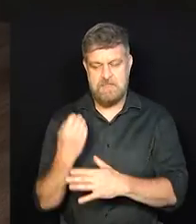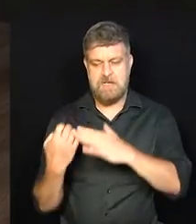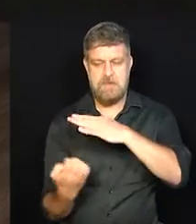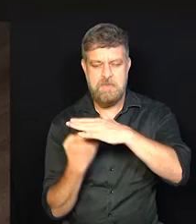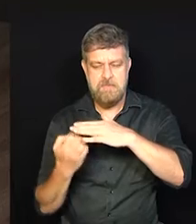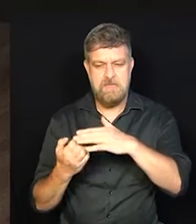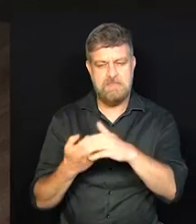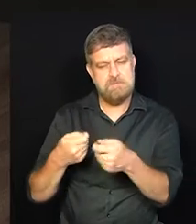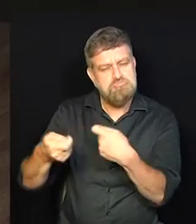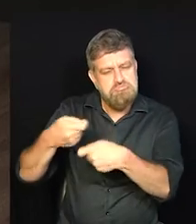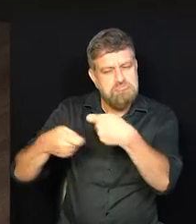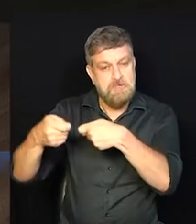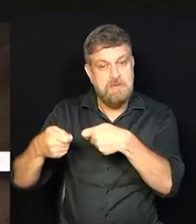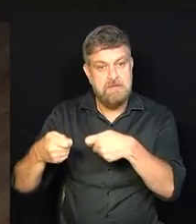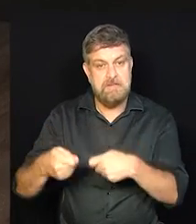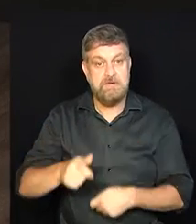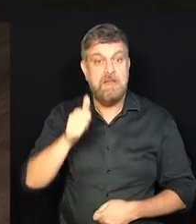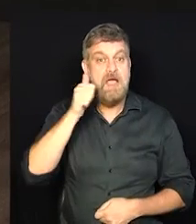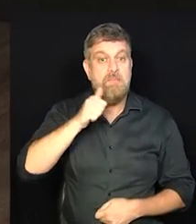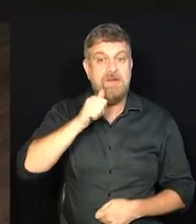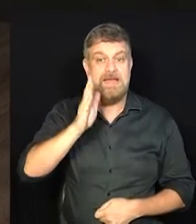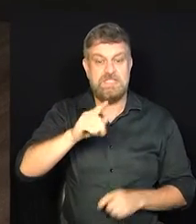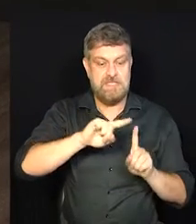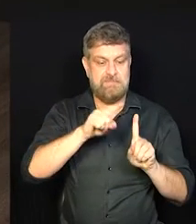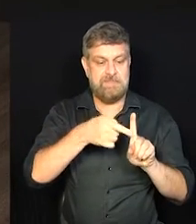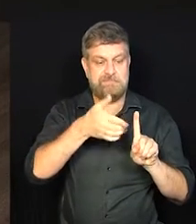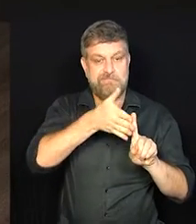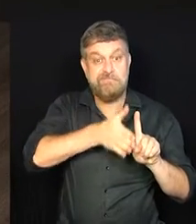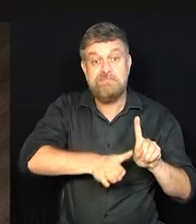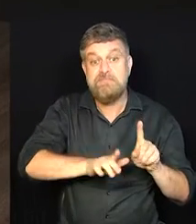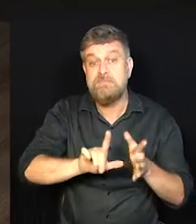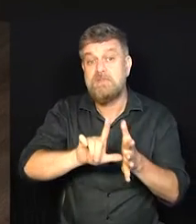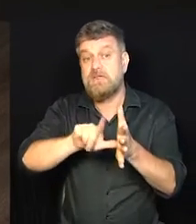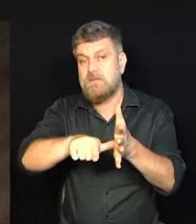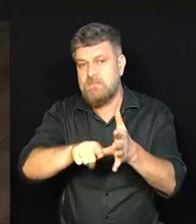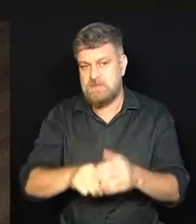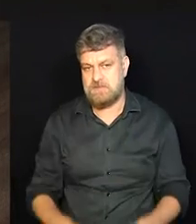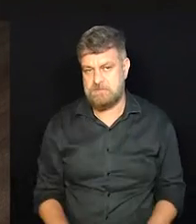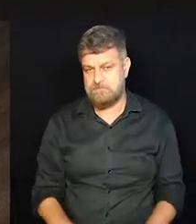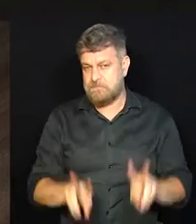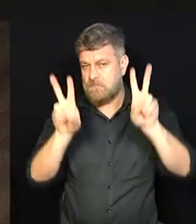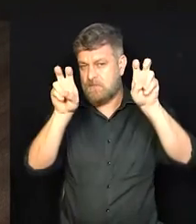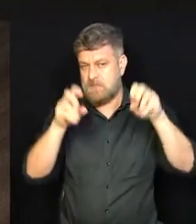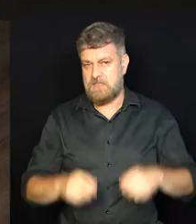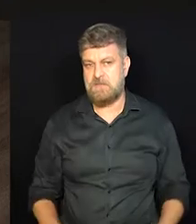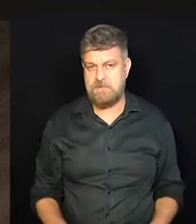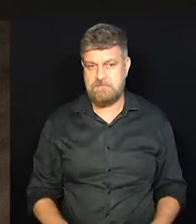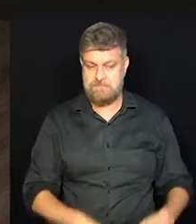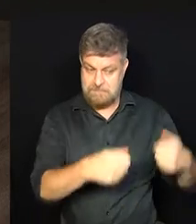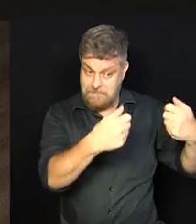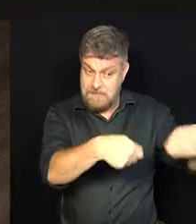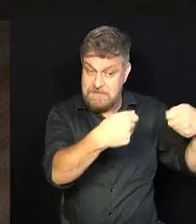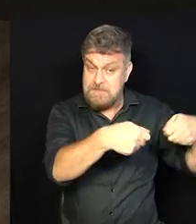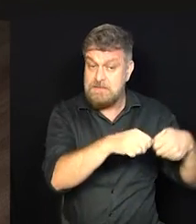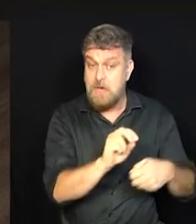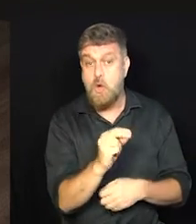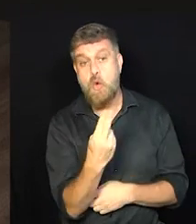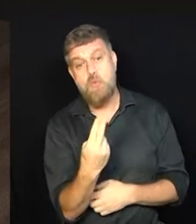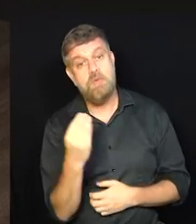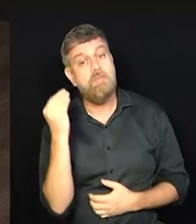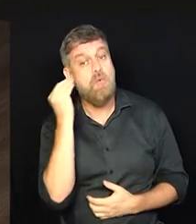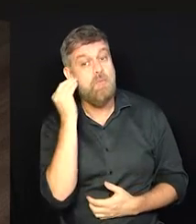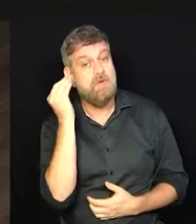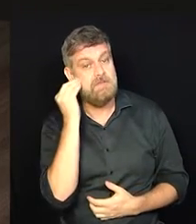Empreender após a maternidade. Será uma necessidade ou uma oportunidade?